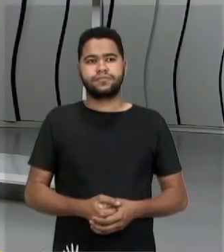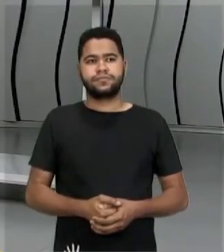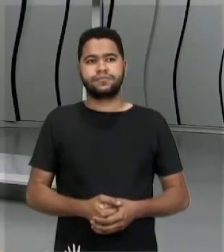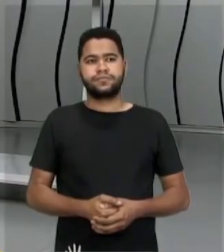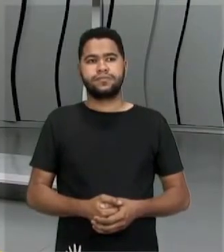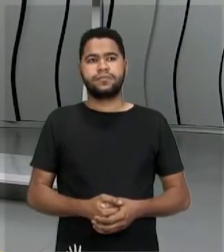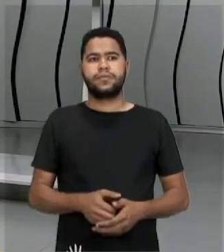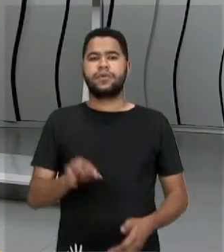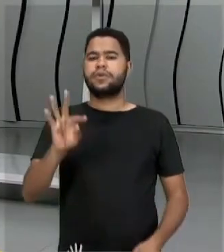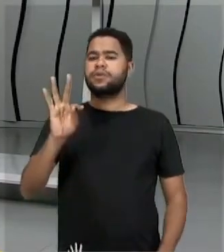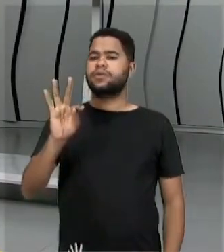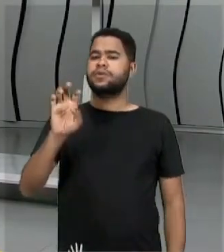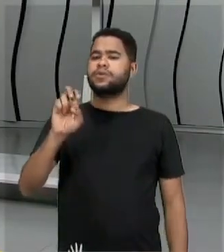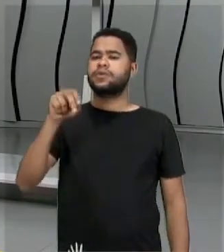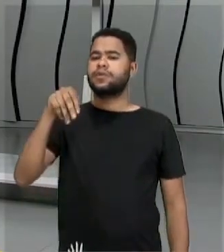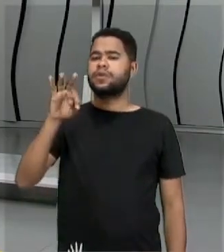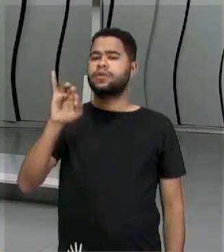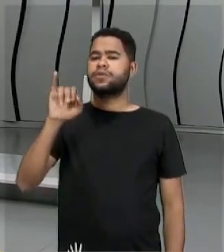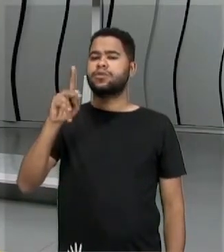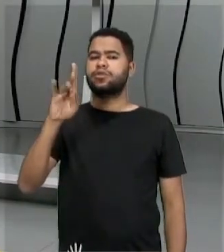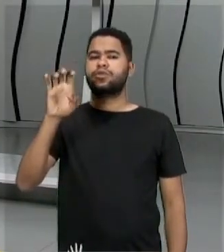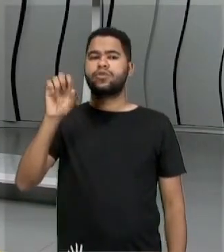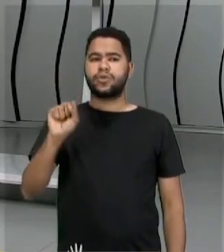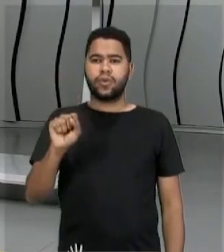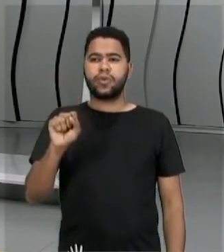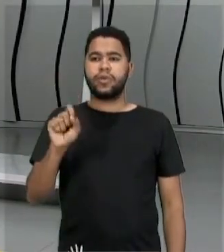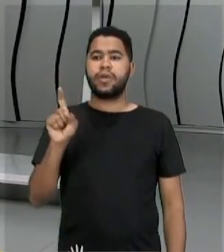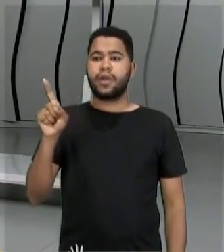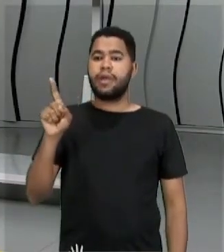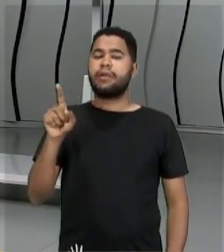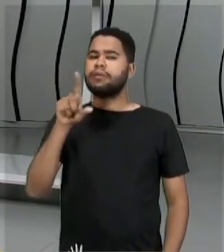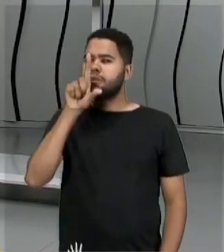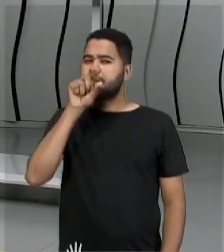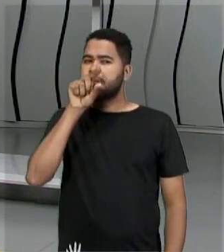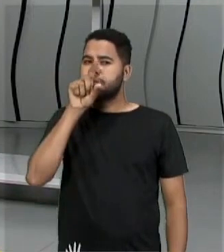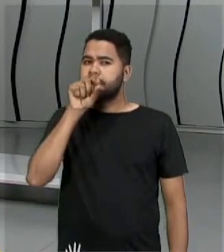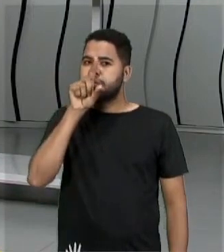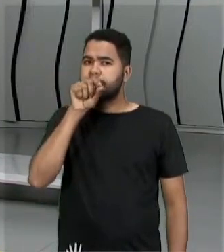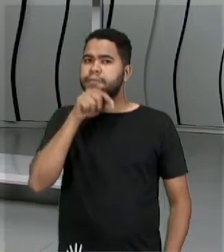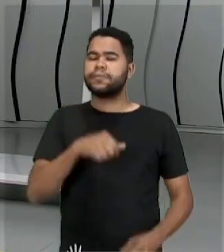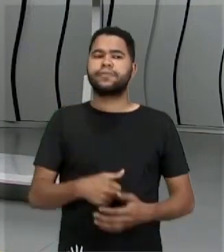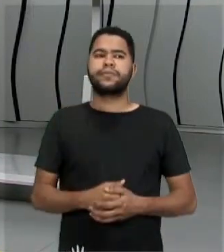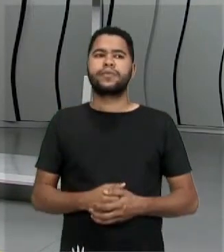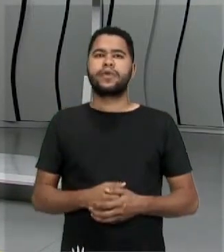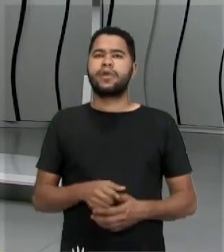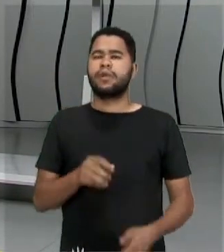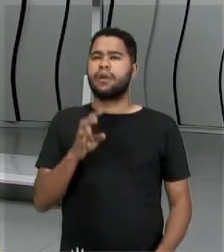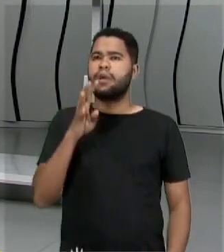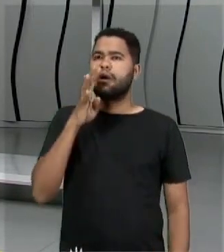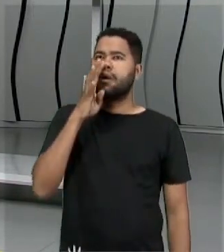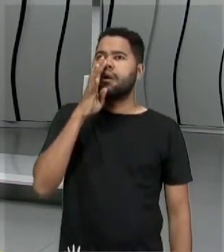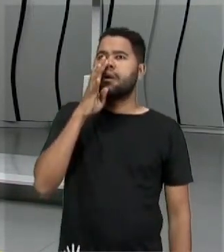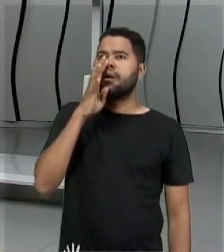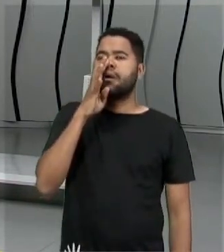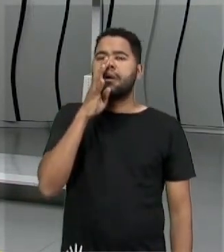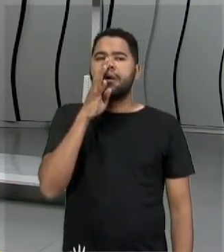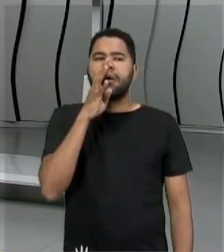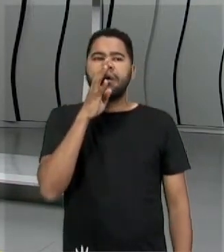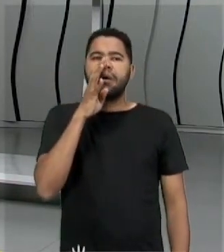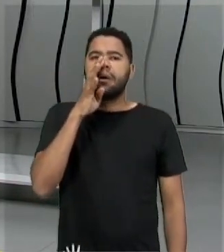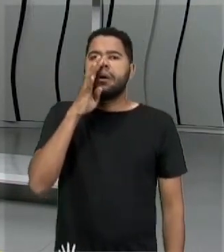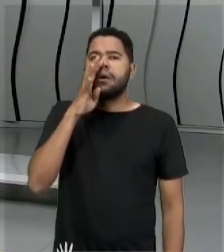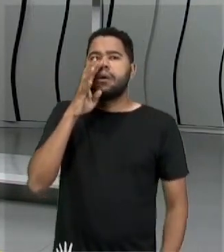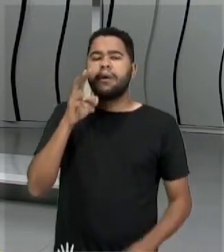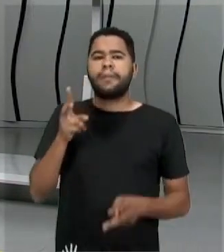Tentilhões de Galápagos. Essas aves, o Davi ficou fascinado com essas aves e ele